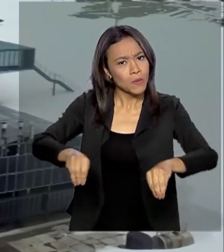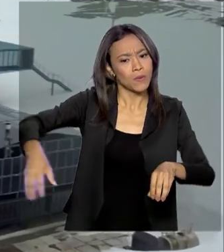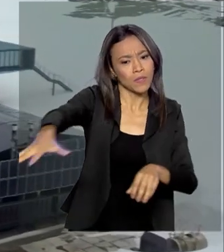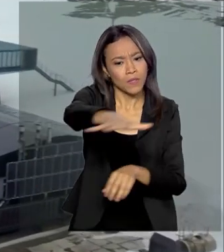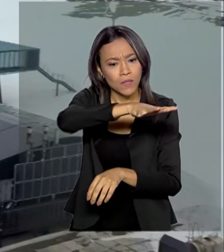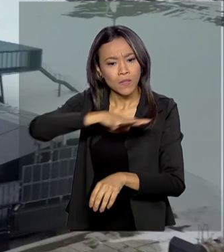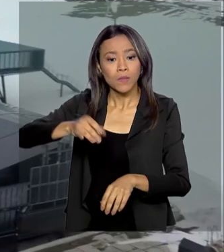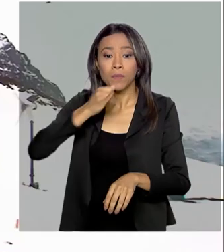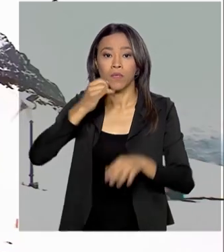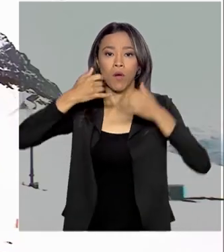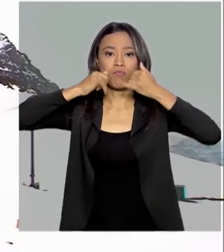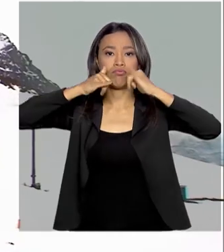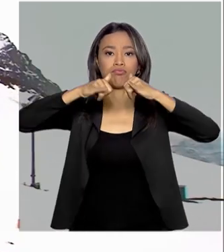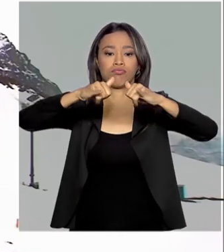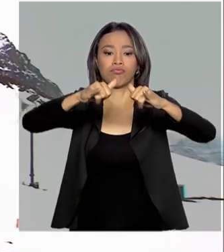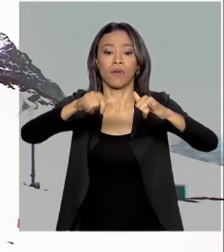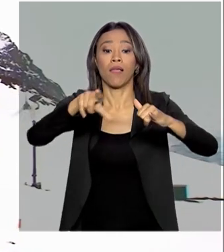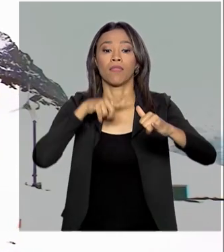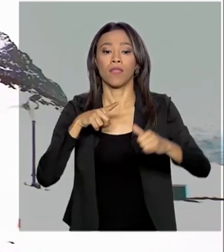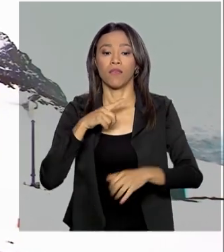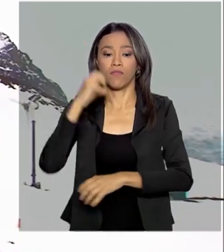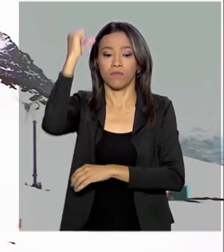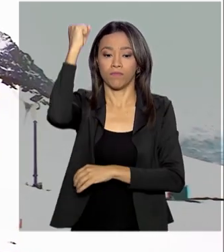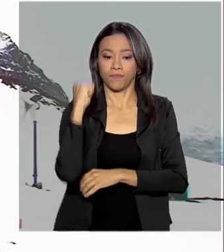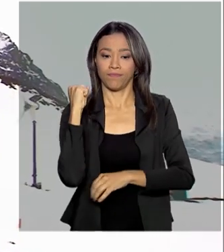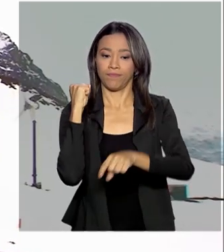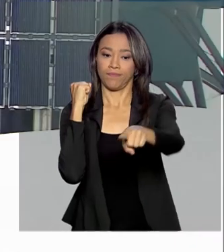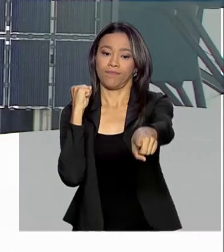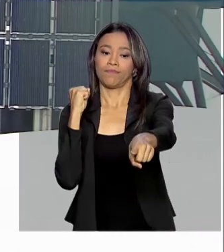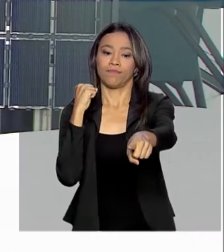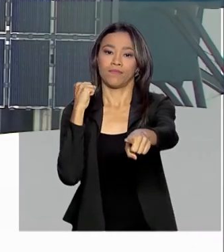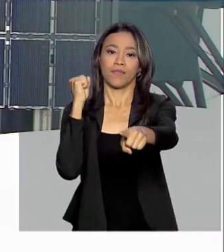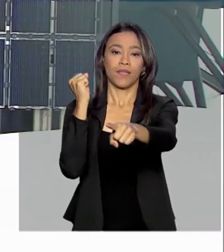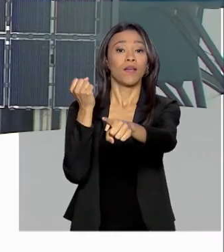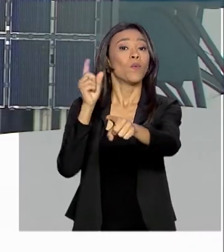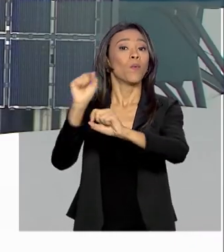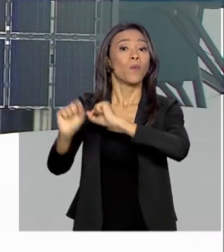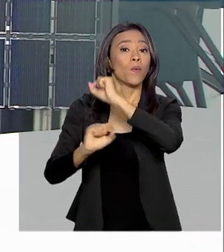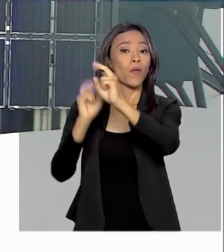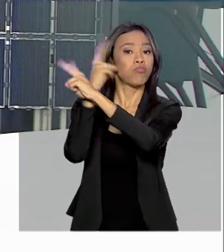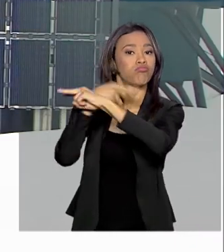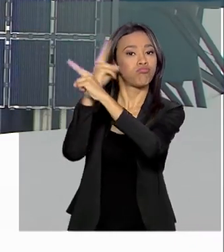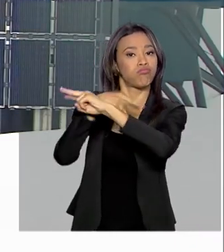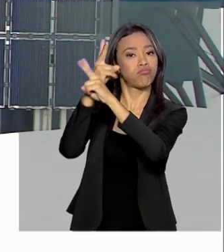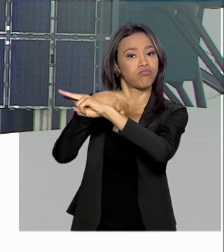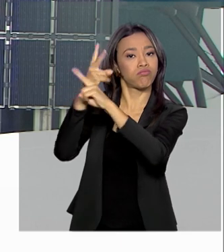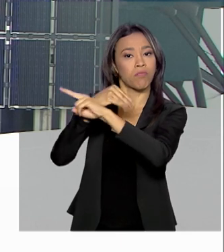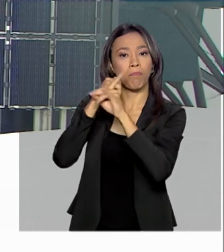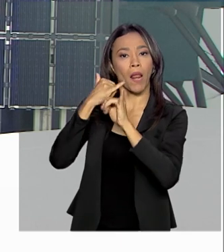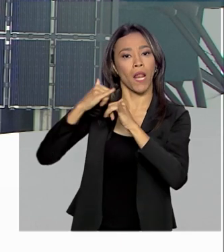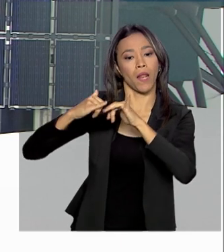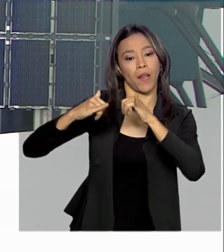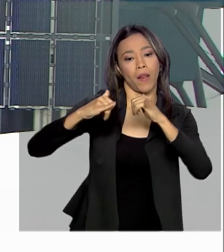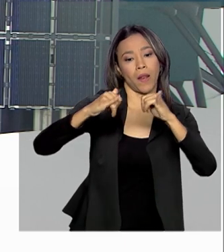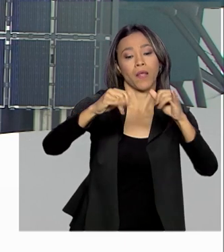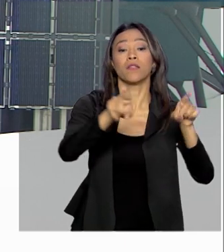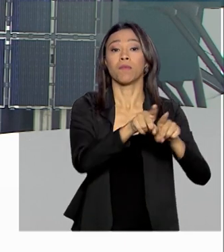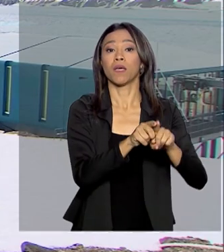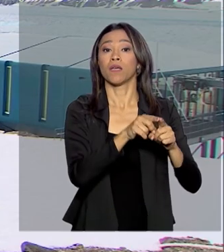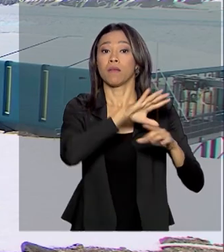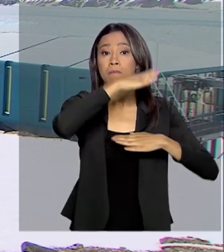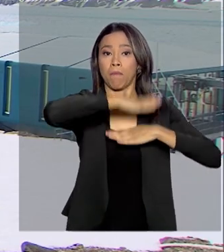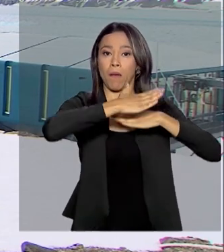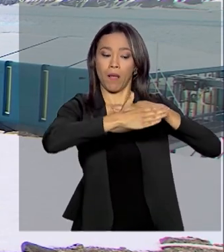na geração de energia foi instalada uma mini usina eólica e também colocadas placas para pegar a energia solar.